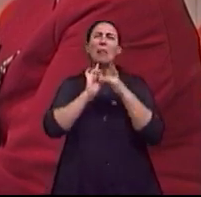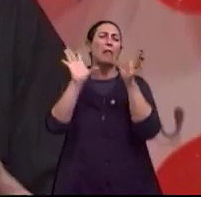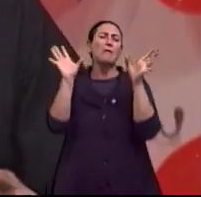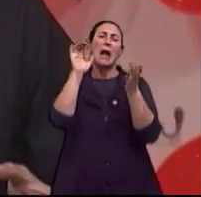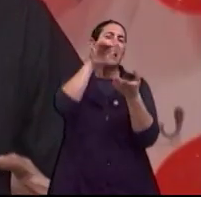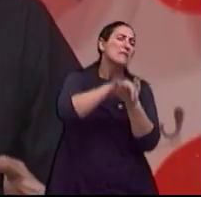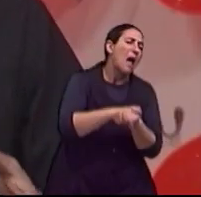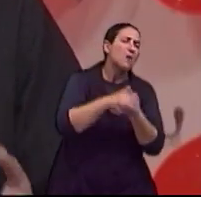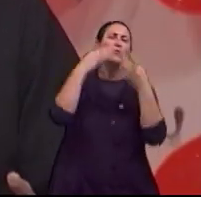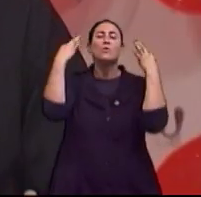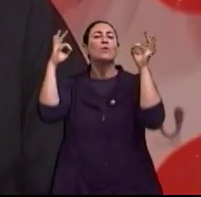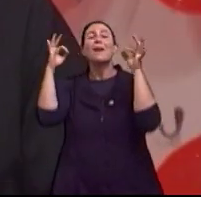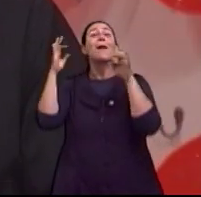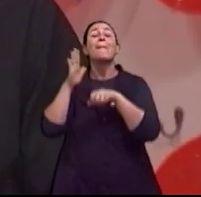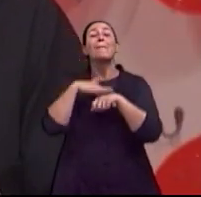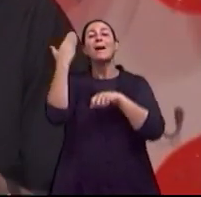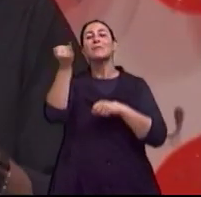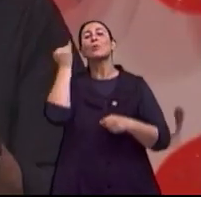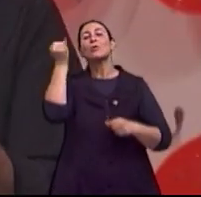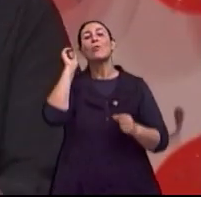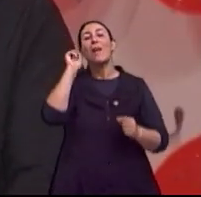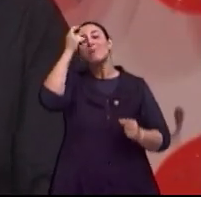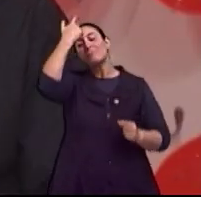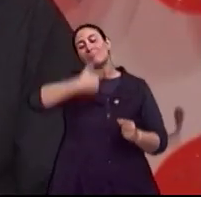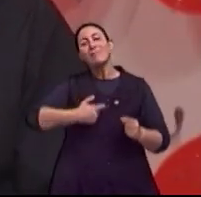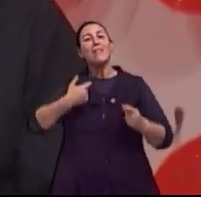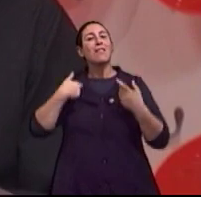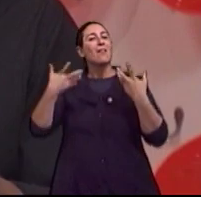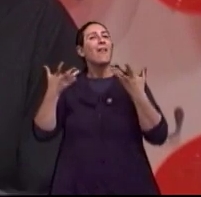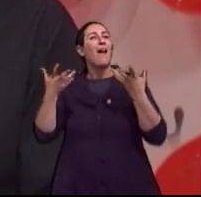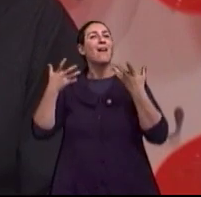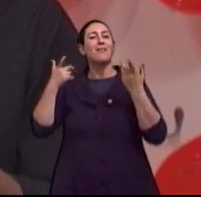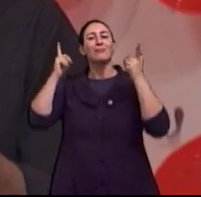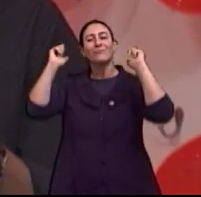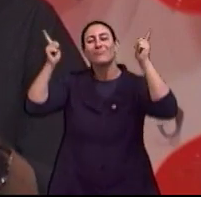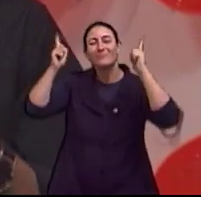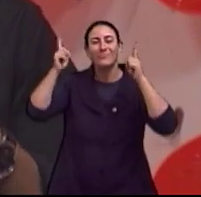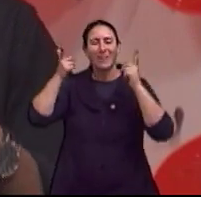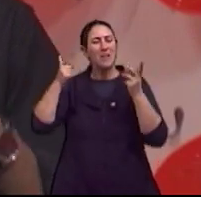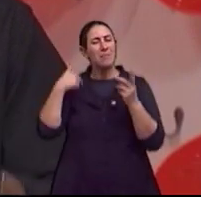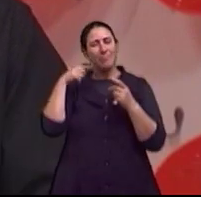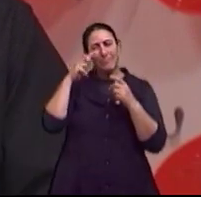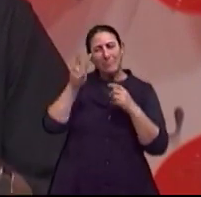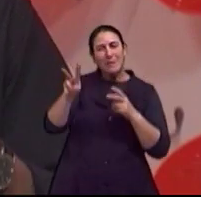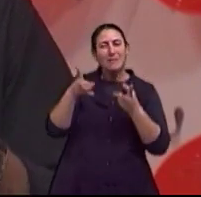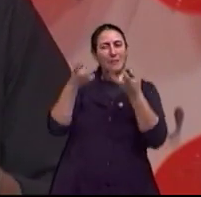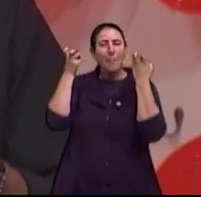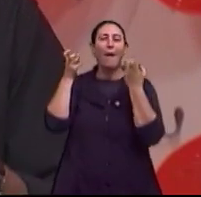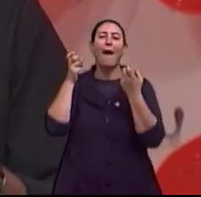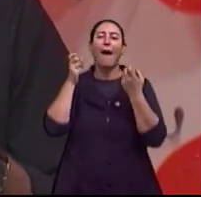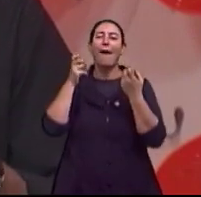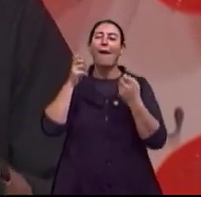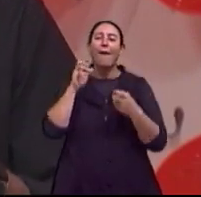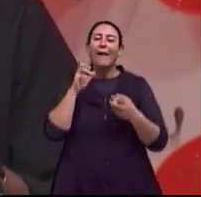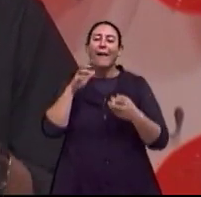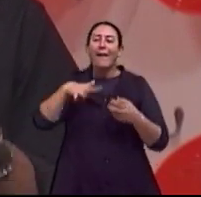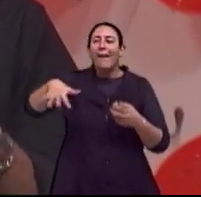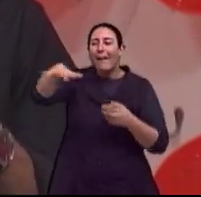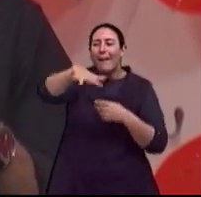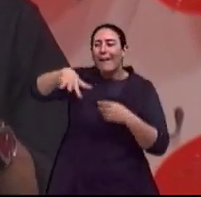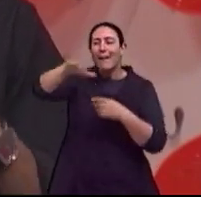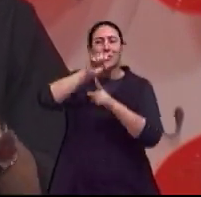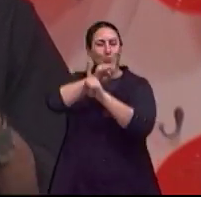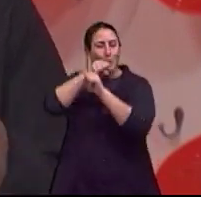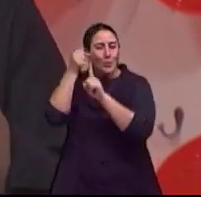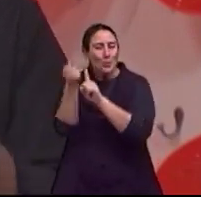Não importava o ambiente e a búsqueda que existia. algo muito tangível. Do ponto de vista antropológico, para mim, isso era muito rico. Do ponto de vista do documentário, ainda mais.